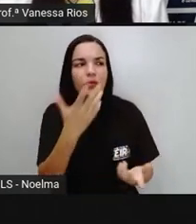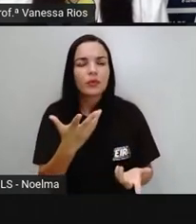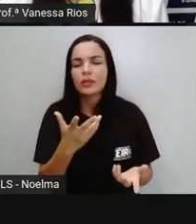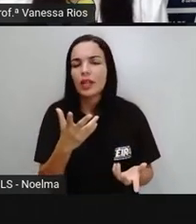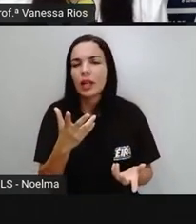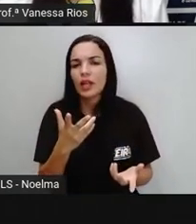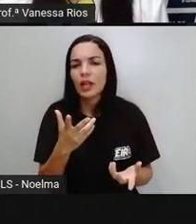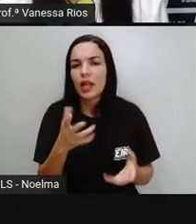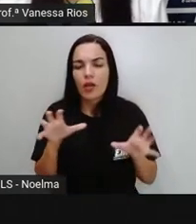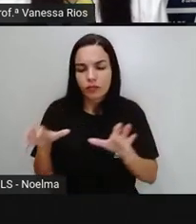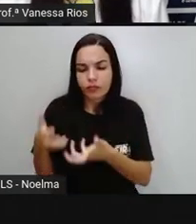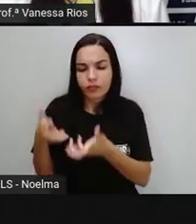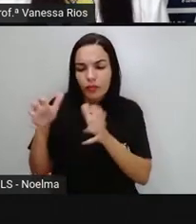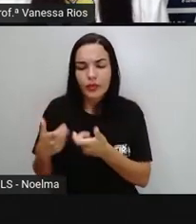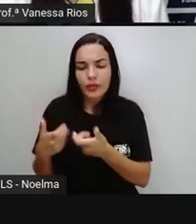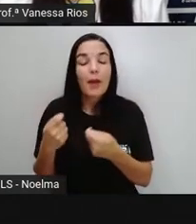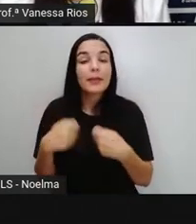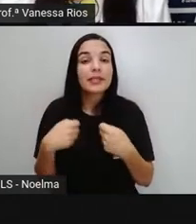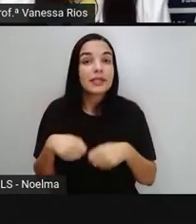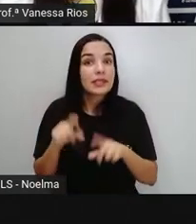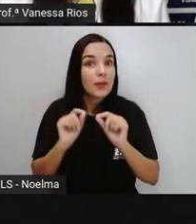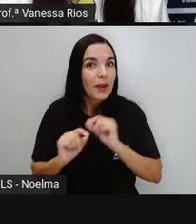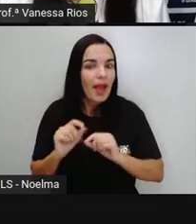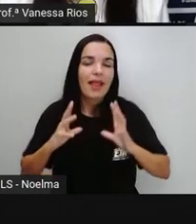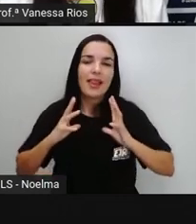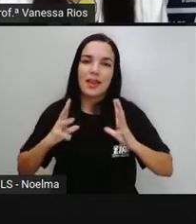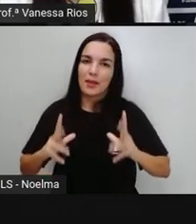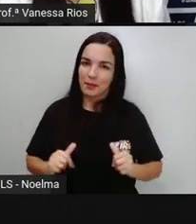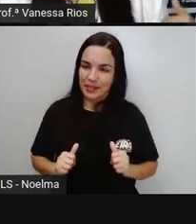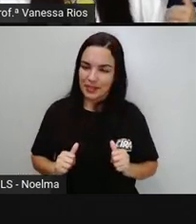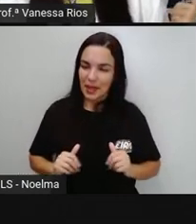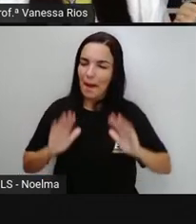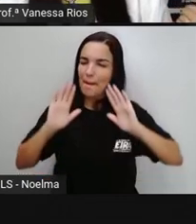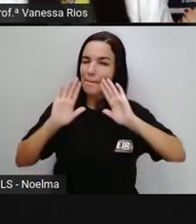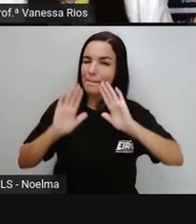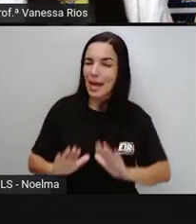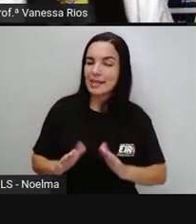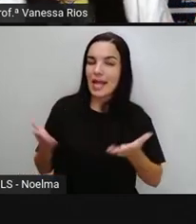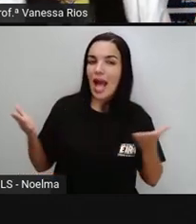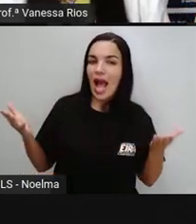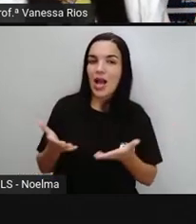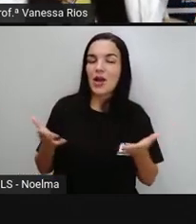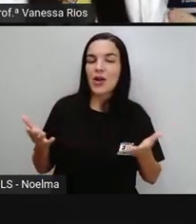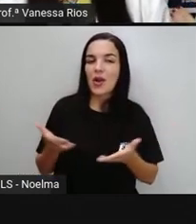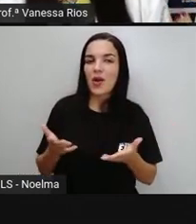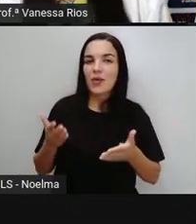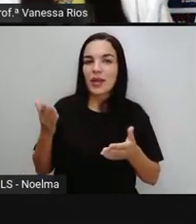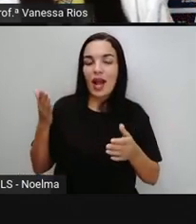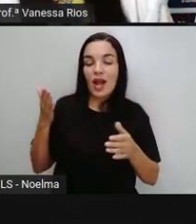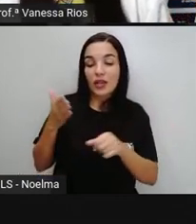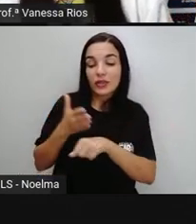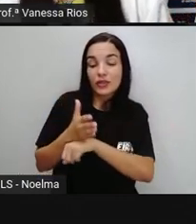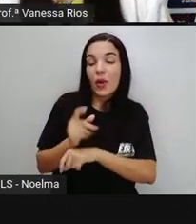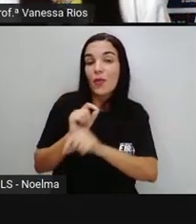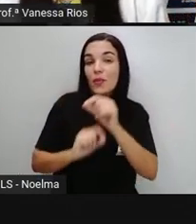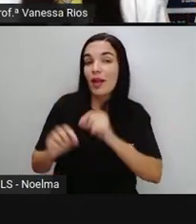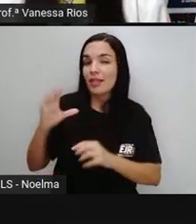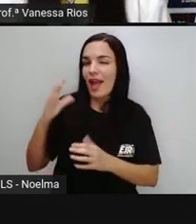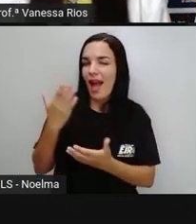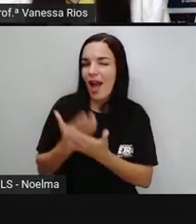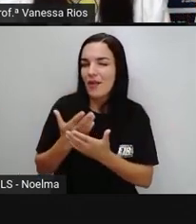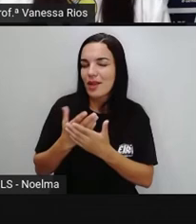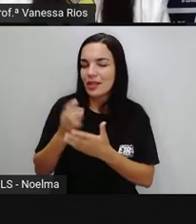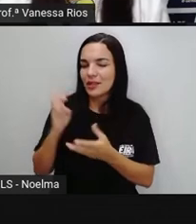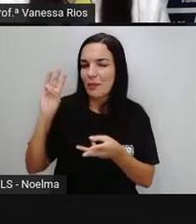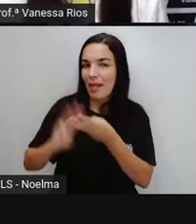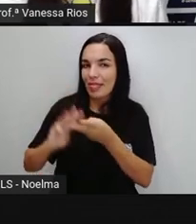Passar pelo processo De higienização Mas agora Voltando E introduzindo Esse assunto Na aula De